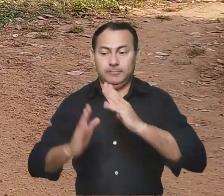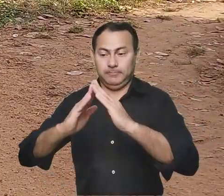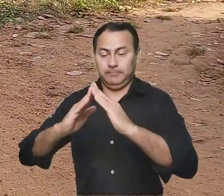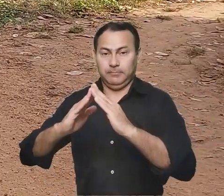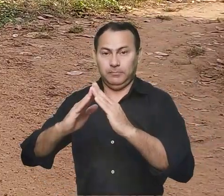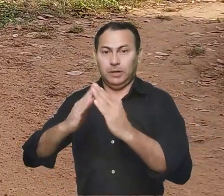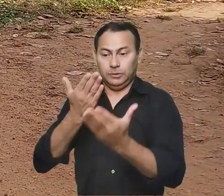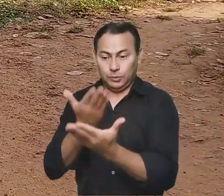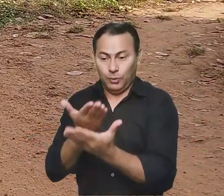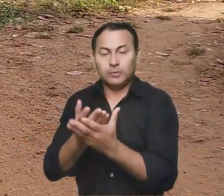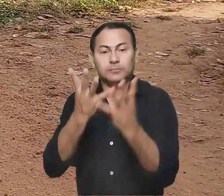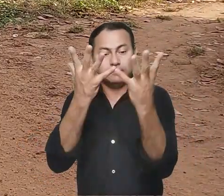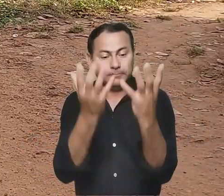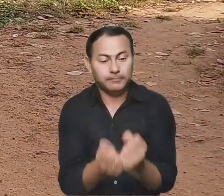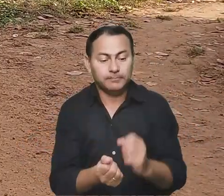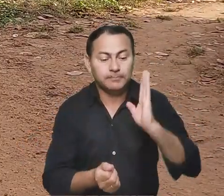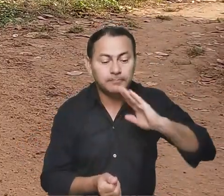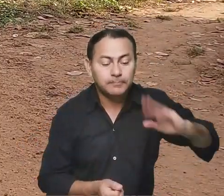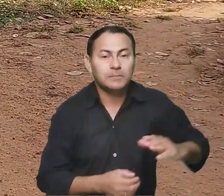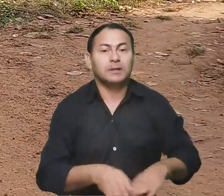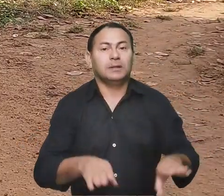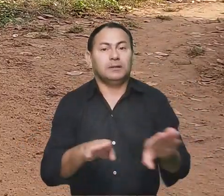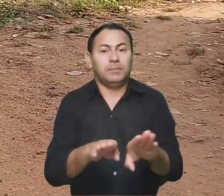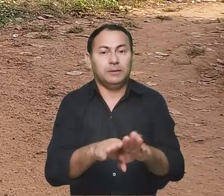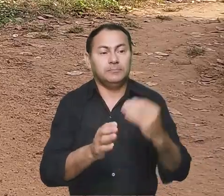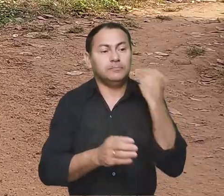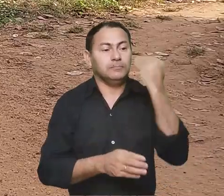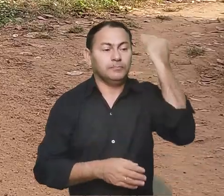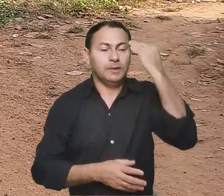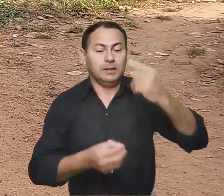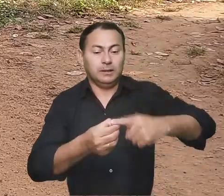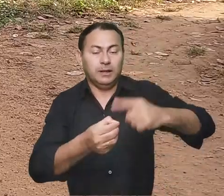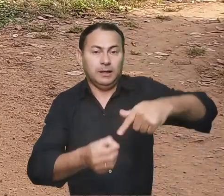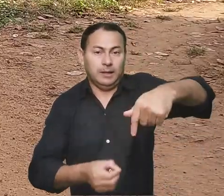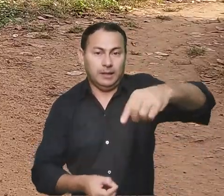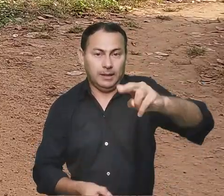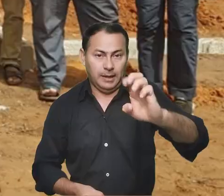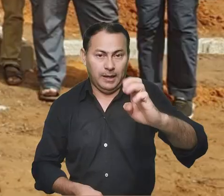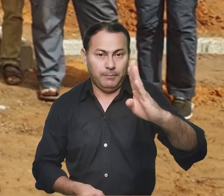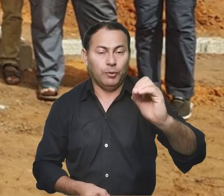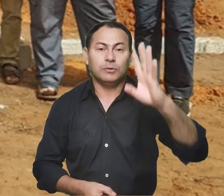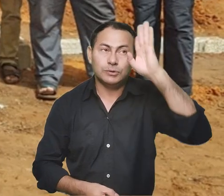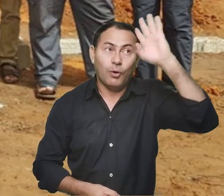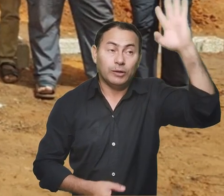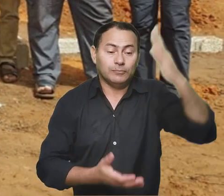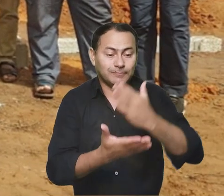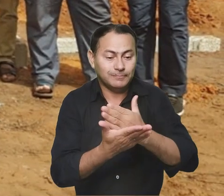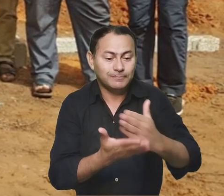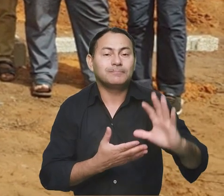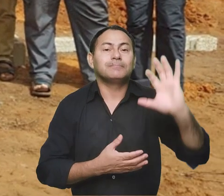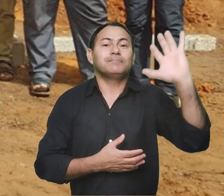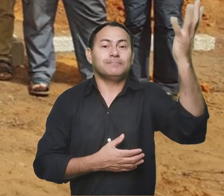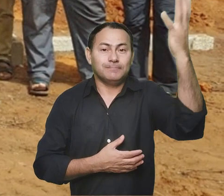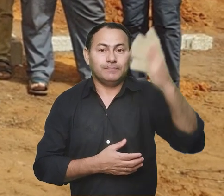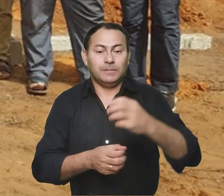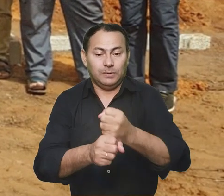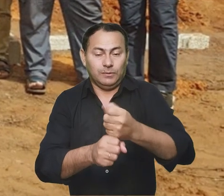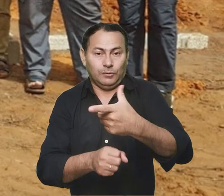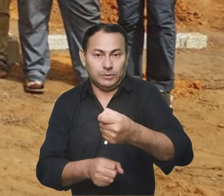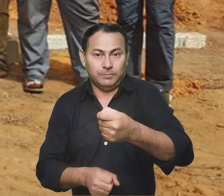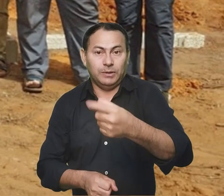era ter uma escola que pudesse atender as crianças e adolescentes aqui de Quebo. Sonho que começou a ser